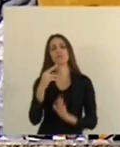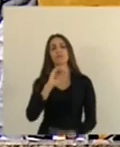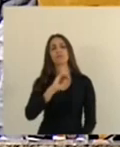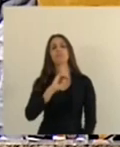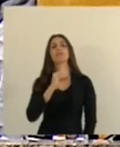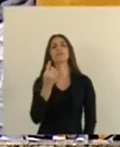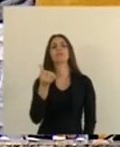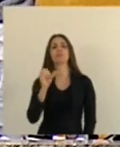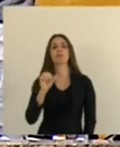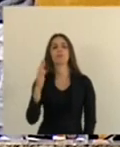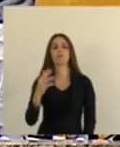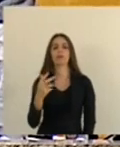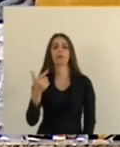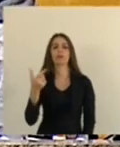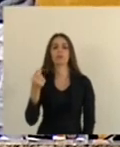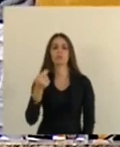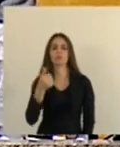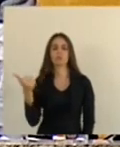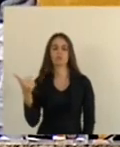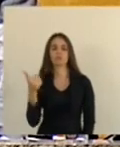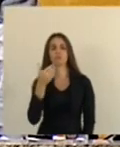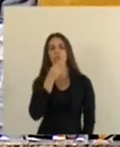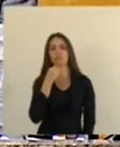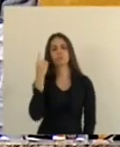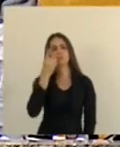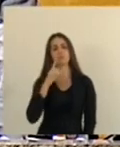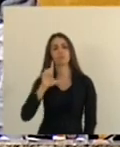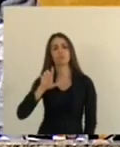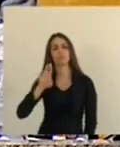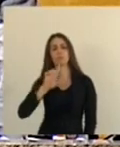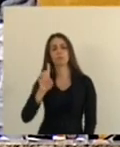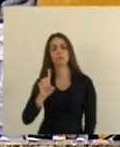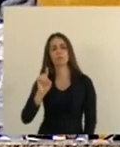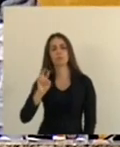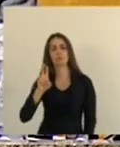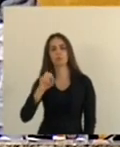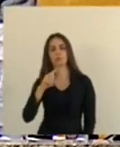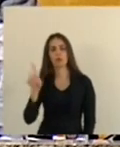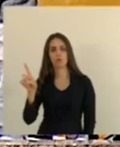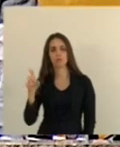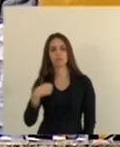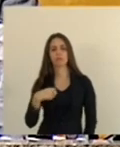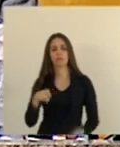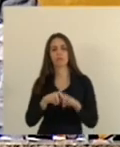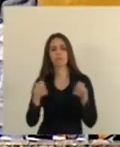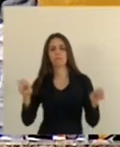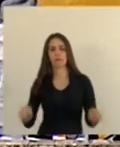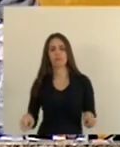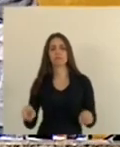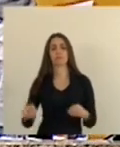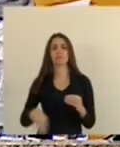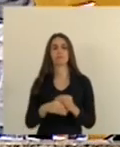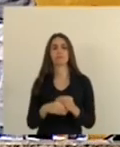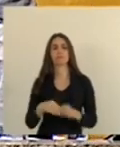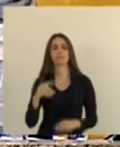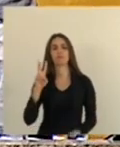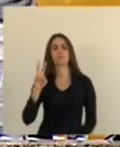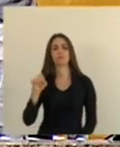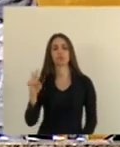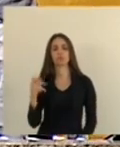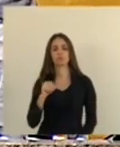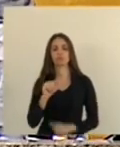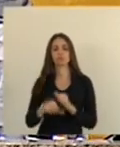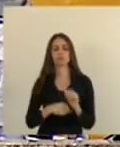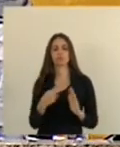19 Bá 2021 Do deputado Luiz Durão Vandinho Leite Da mesa diretora Que altera a resolução De número 2